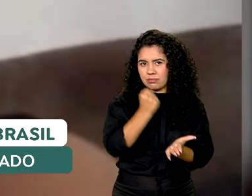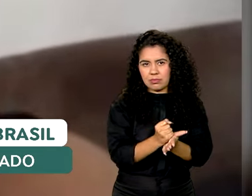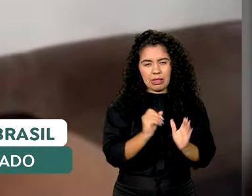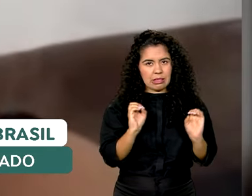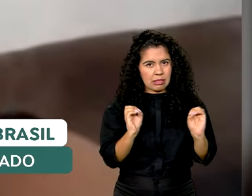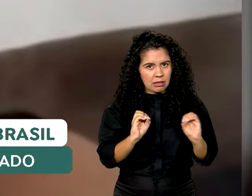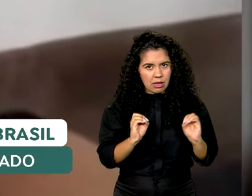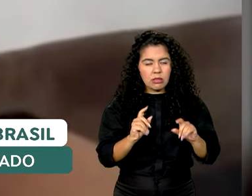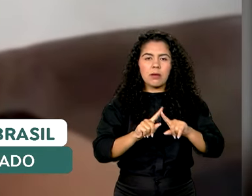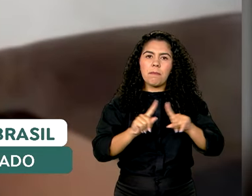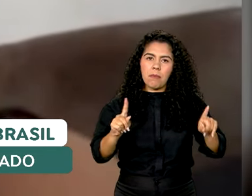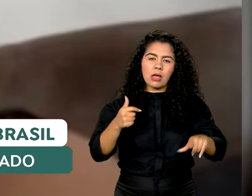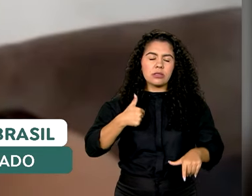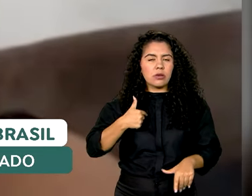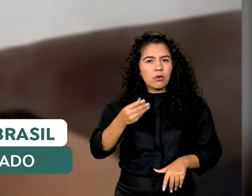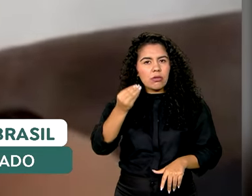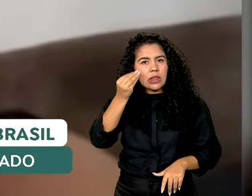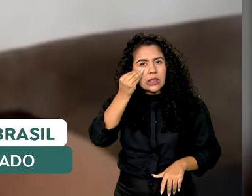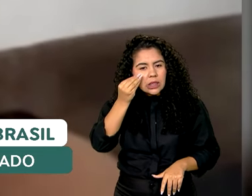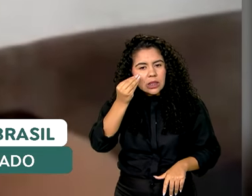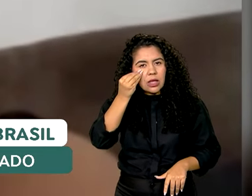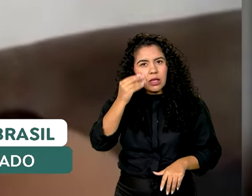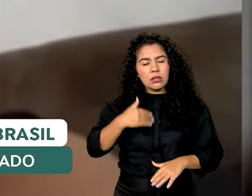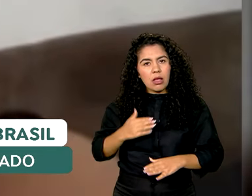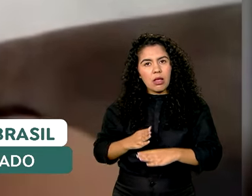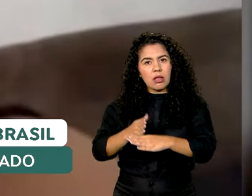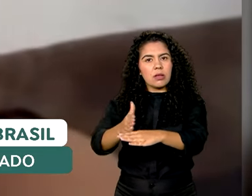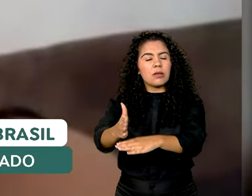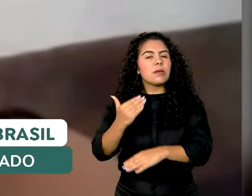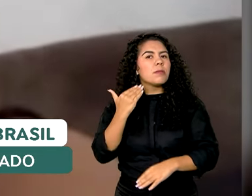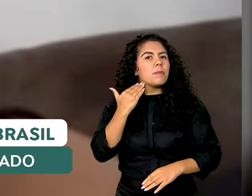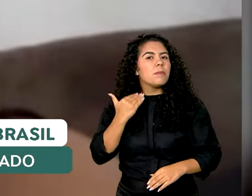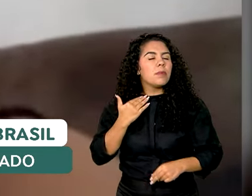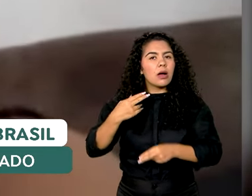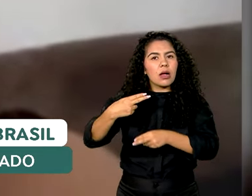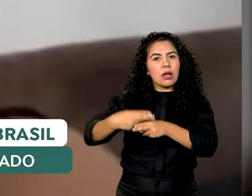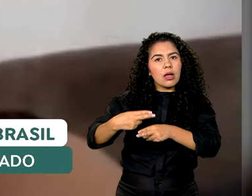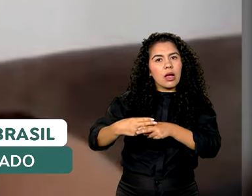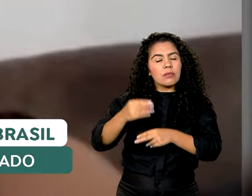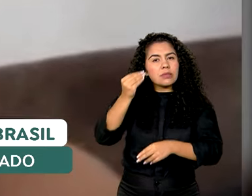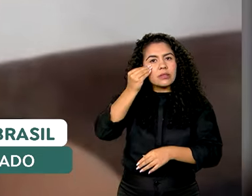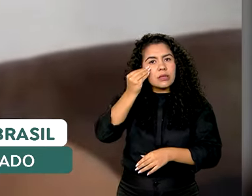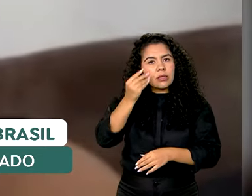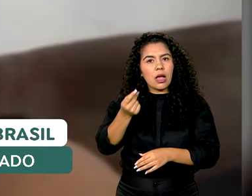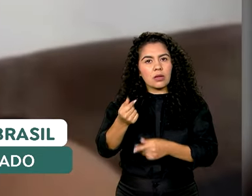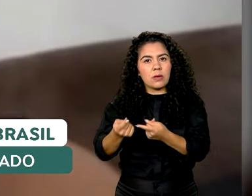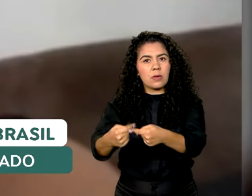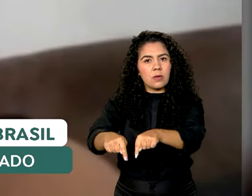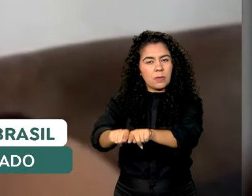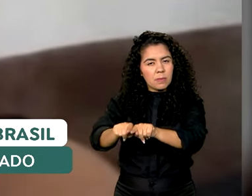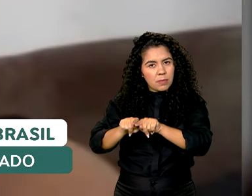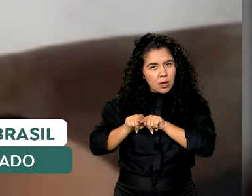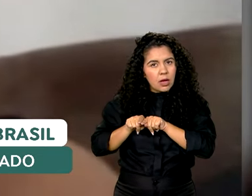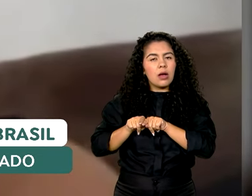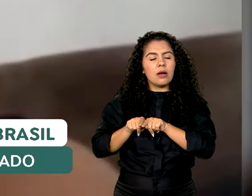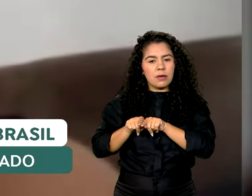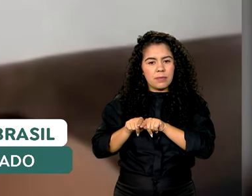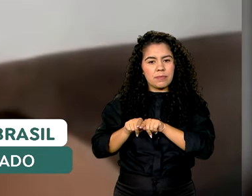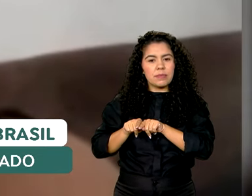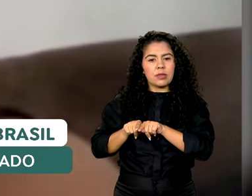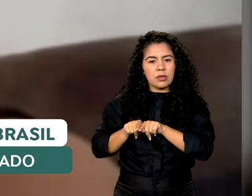vou tentar ir na Caixa Econômica para ver se eu consigo fazer esse novo empréstimo que o governo cedeu para o empreendedor,